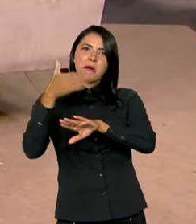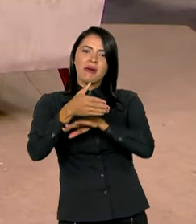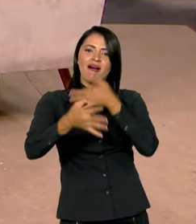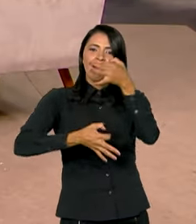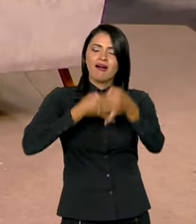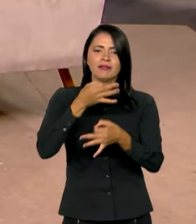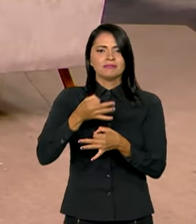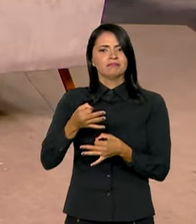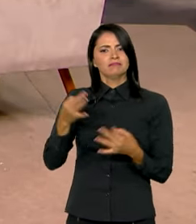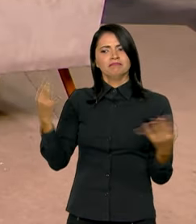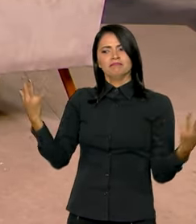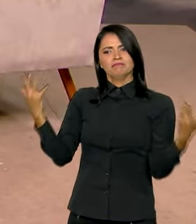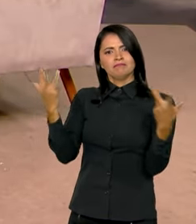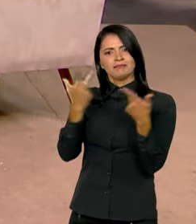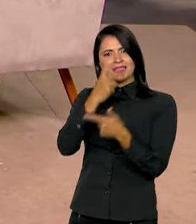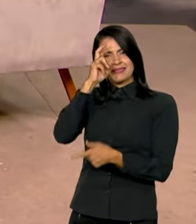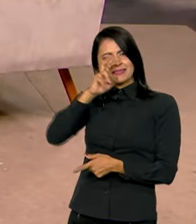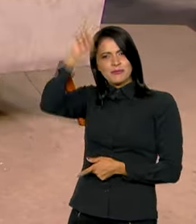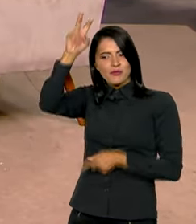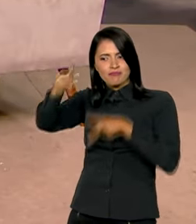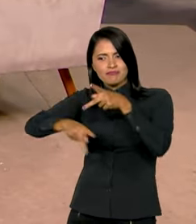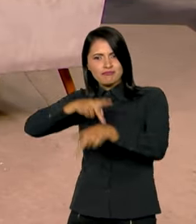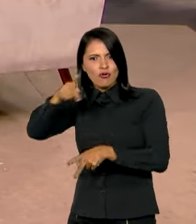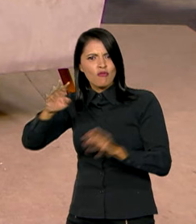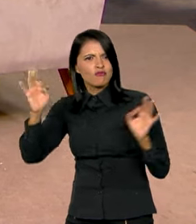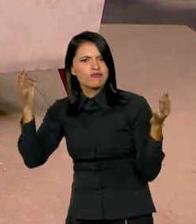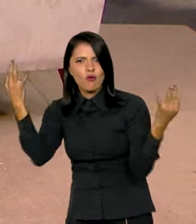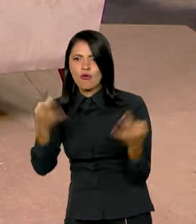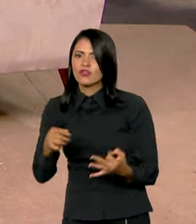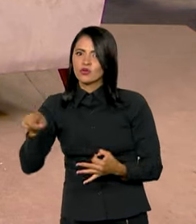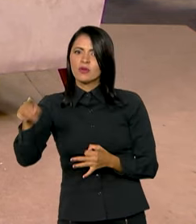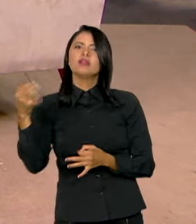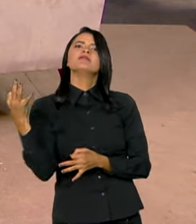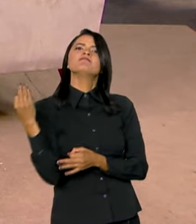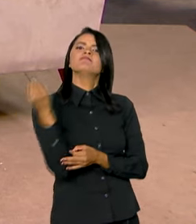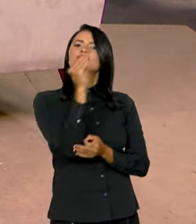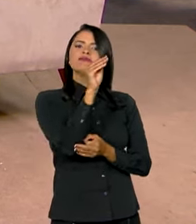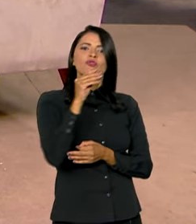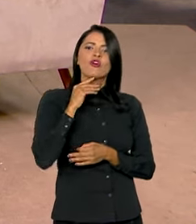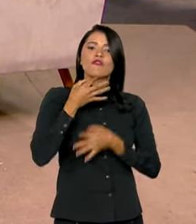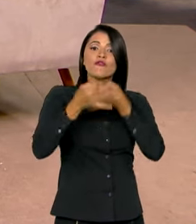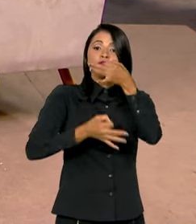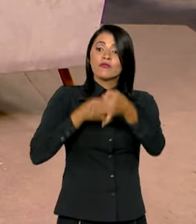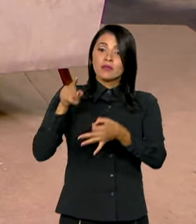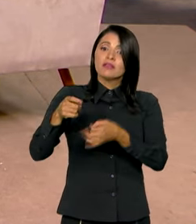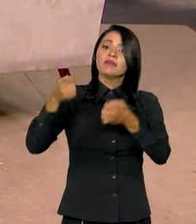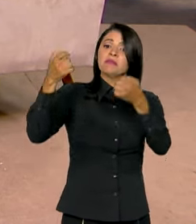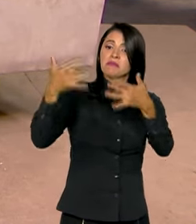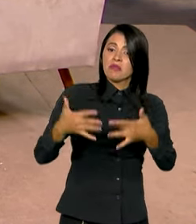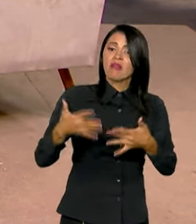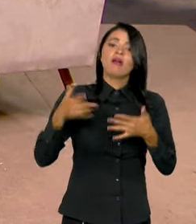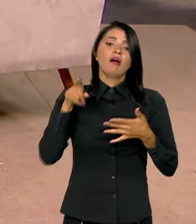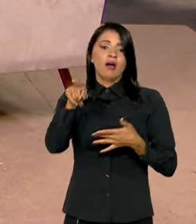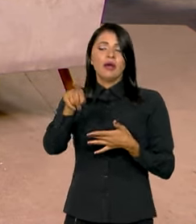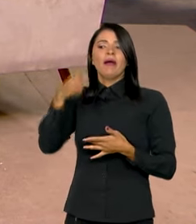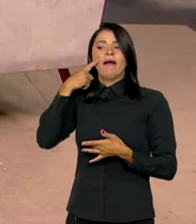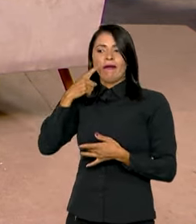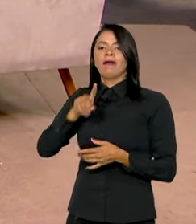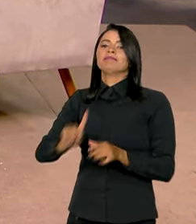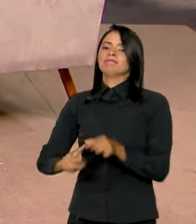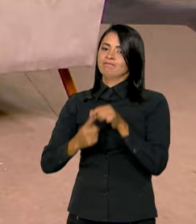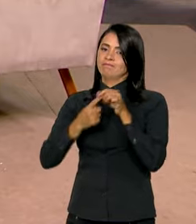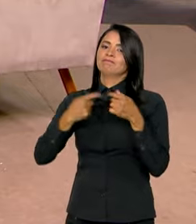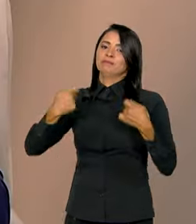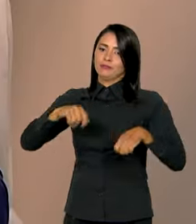sabedoria popular, Roberto, porque eles disseram exatamente o que eles queriam e nós vimos que o que eles querem é realmente prioridade. Combate